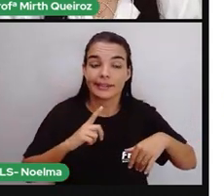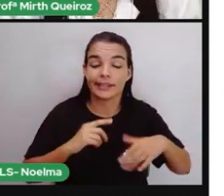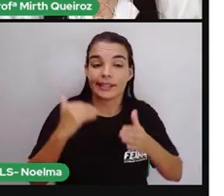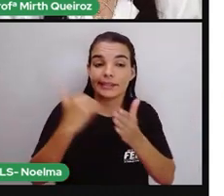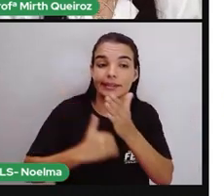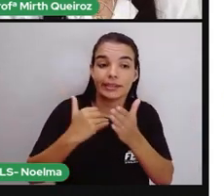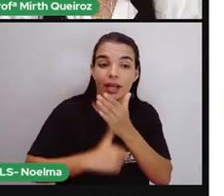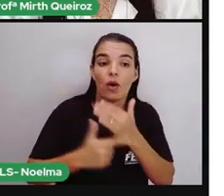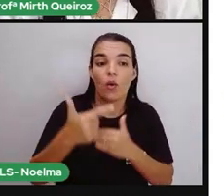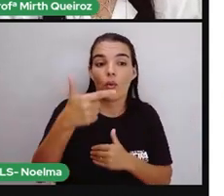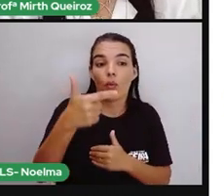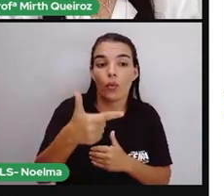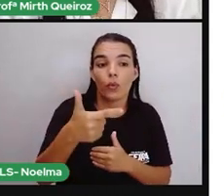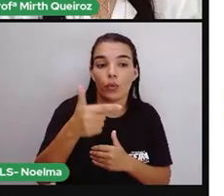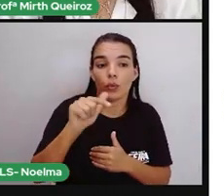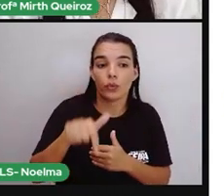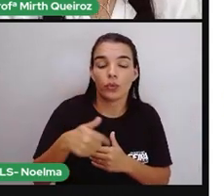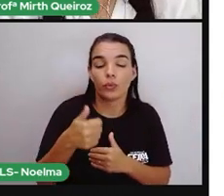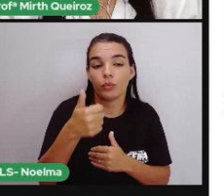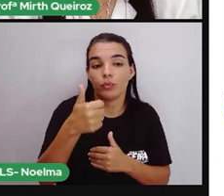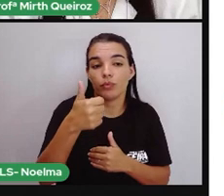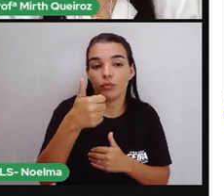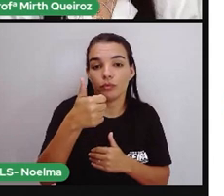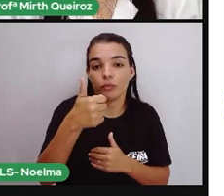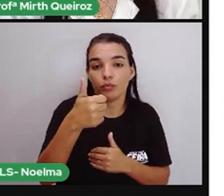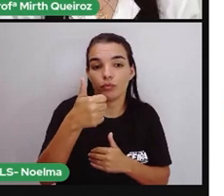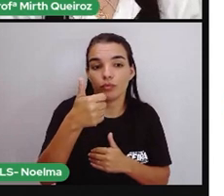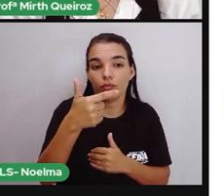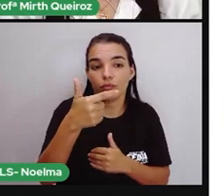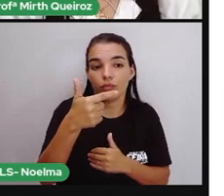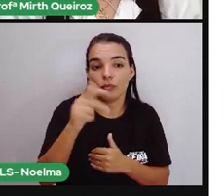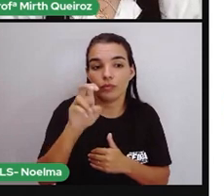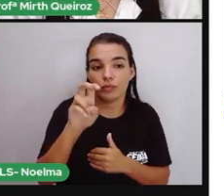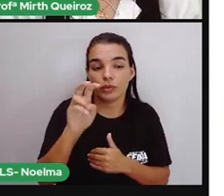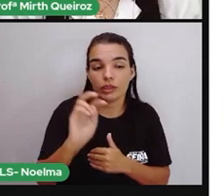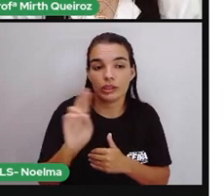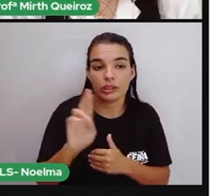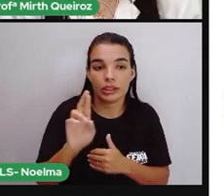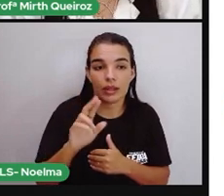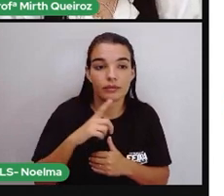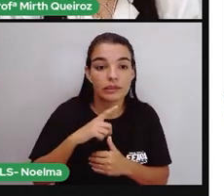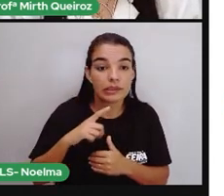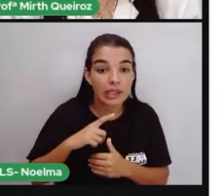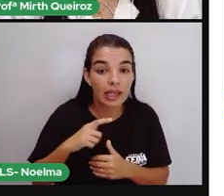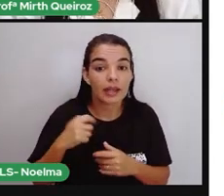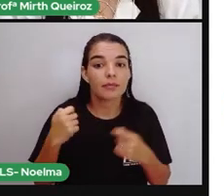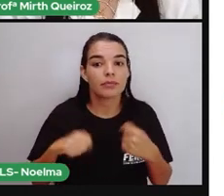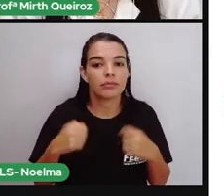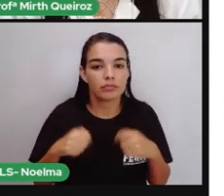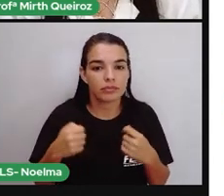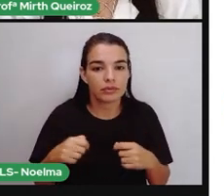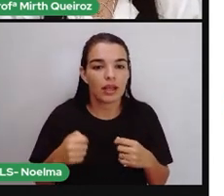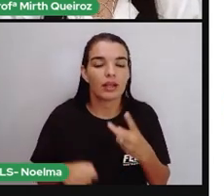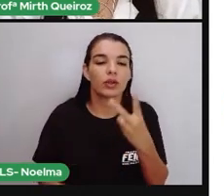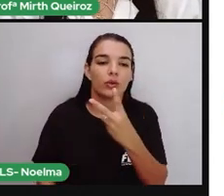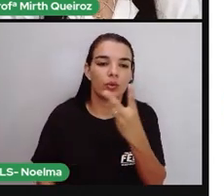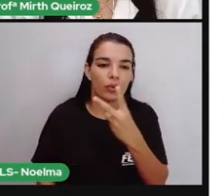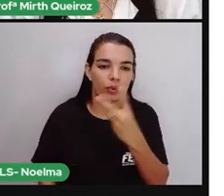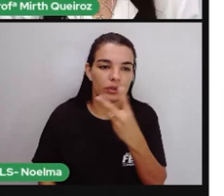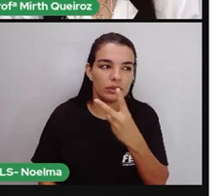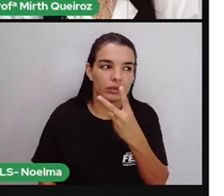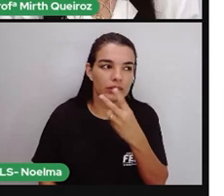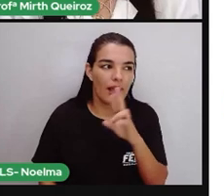aí vai ser o quê? De 1 real e 25 centavos. Então, Luana precisaria sim, dos 2 reais.